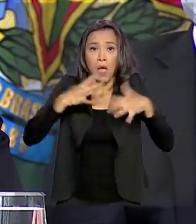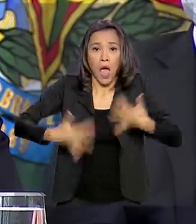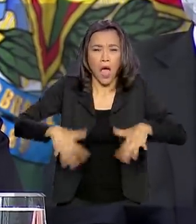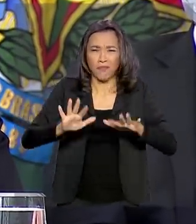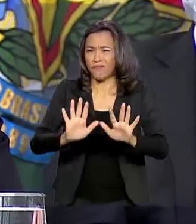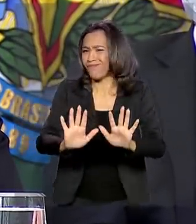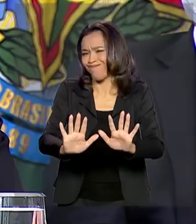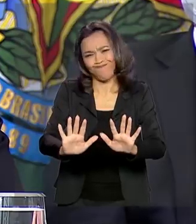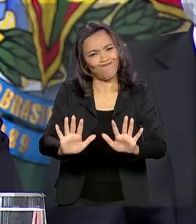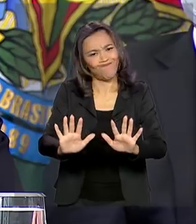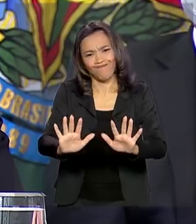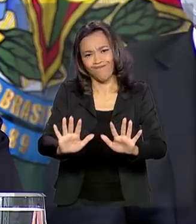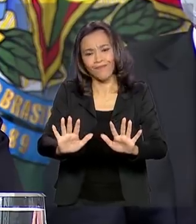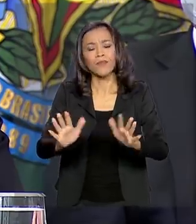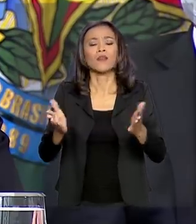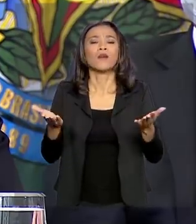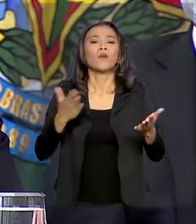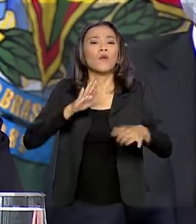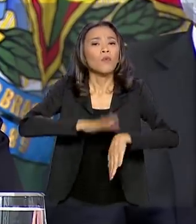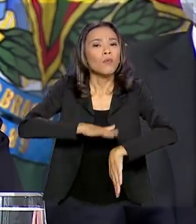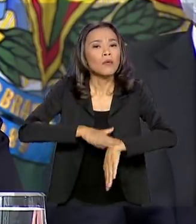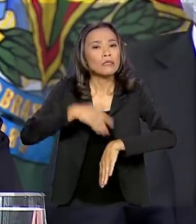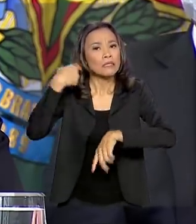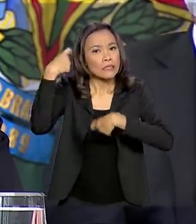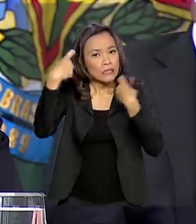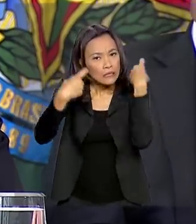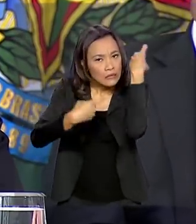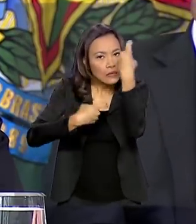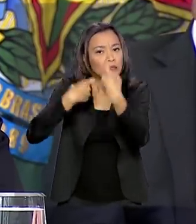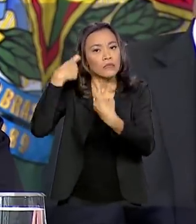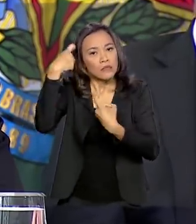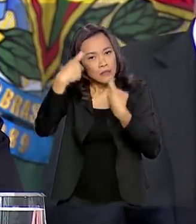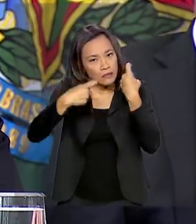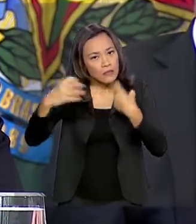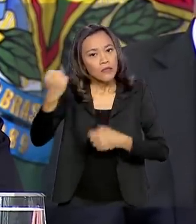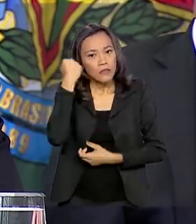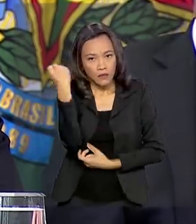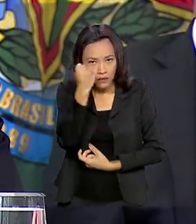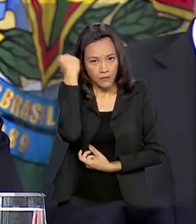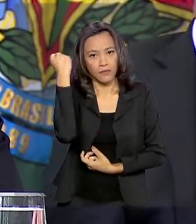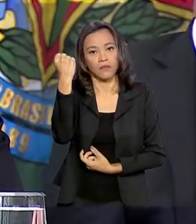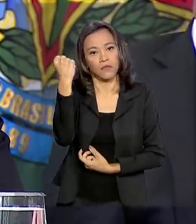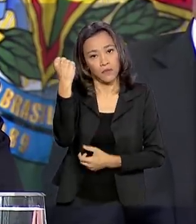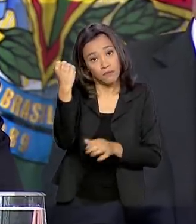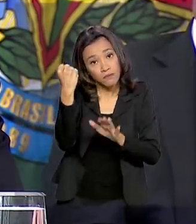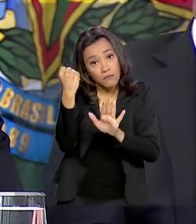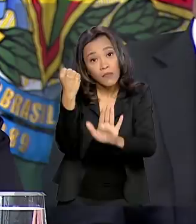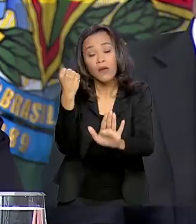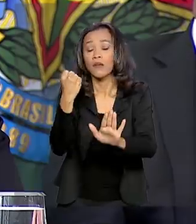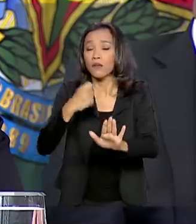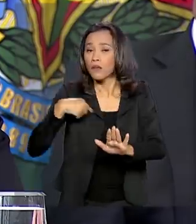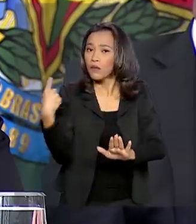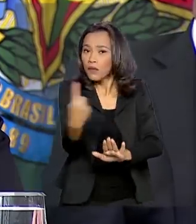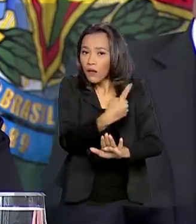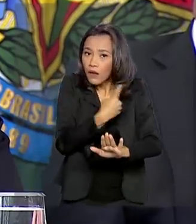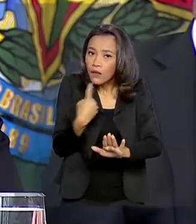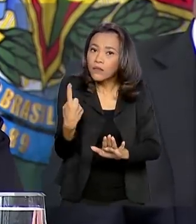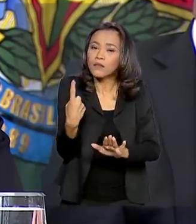momento é de grande preocupação, é de gravidade. Mas devemos